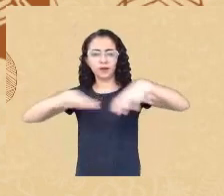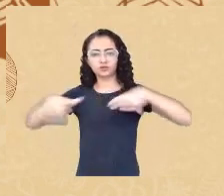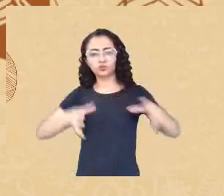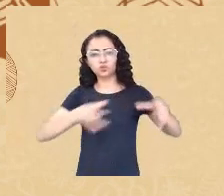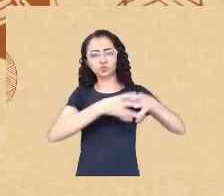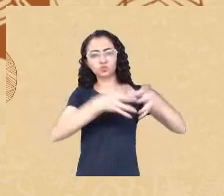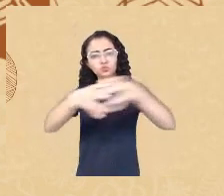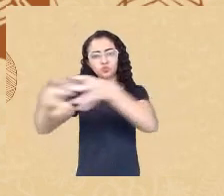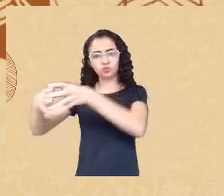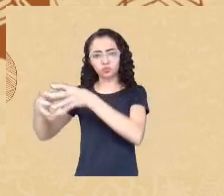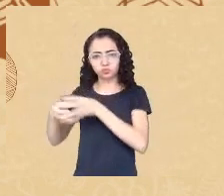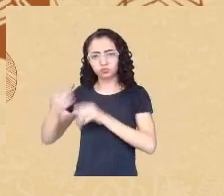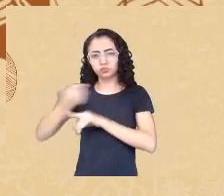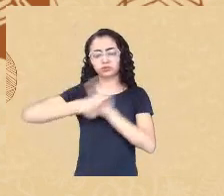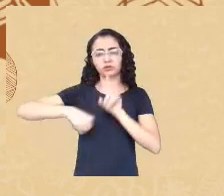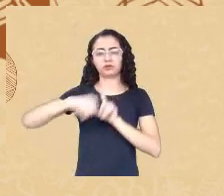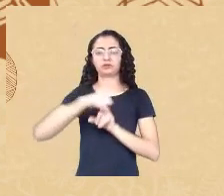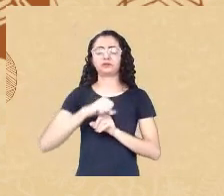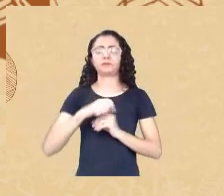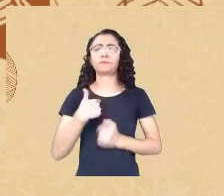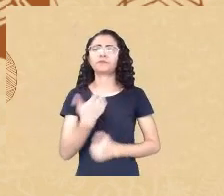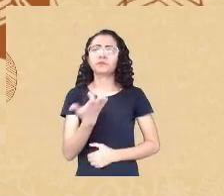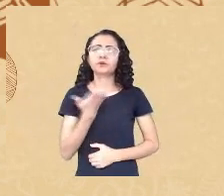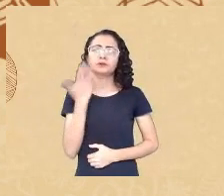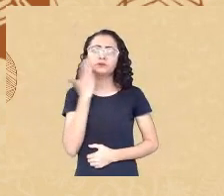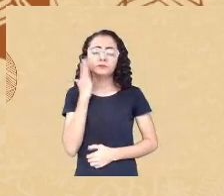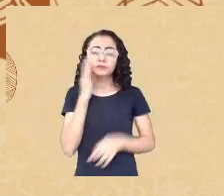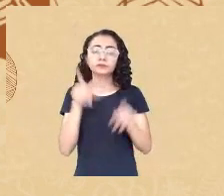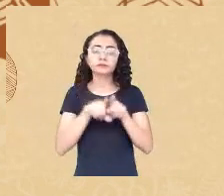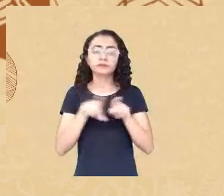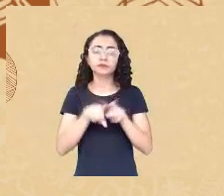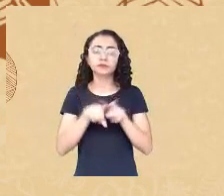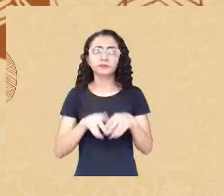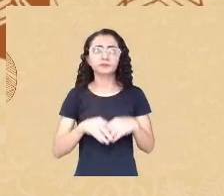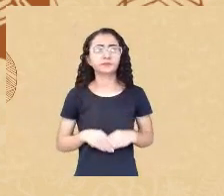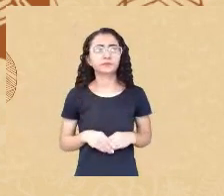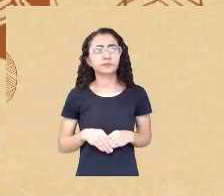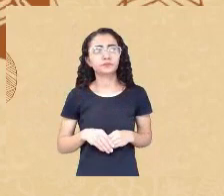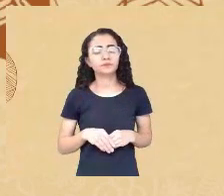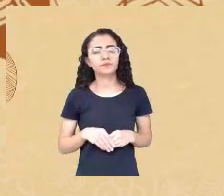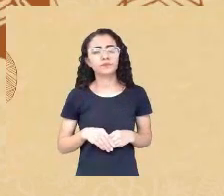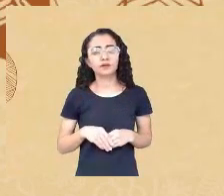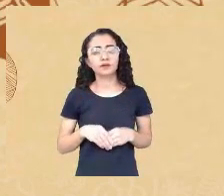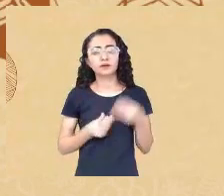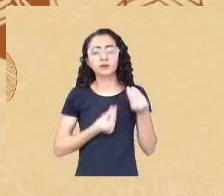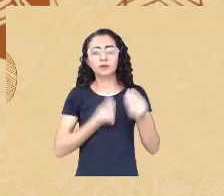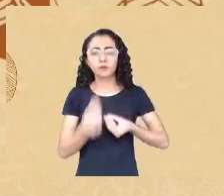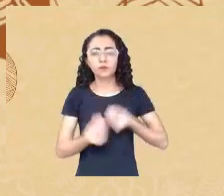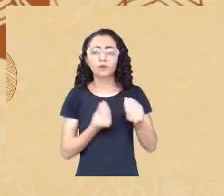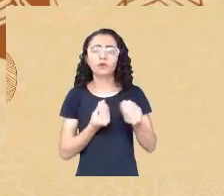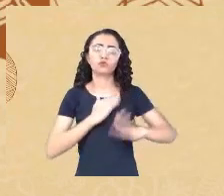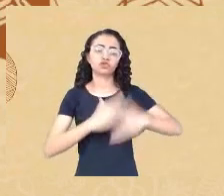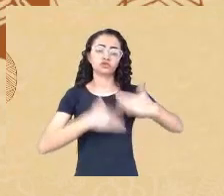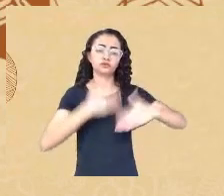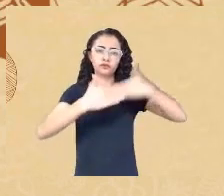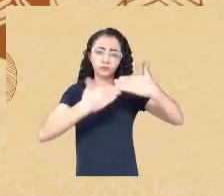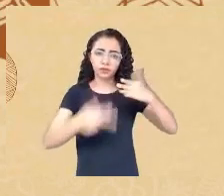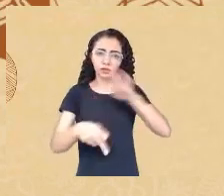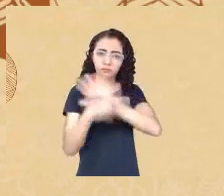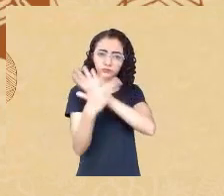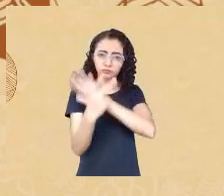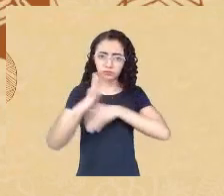queria saber um pouco mais dos desdobramentos das ações de vocês do desdobramento